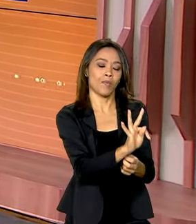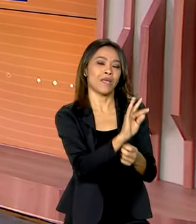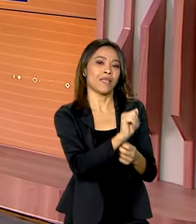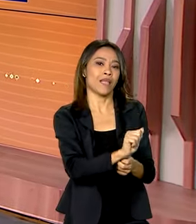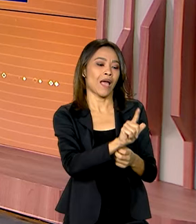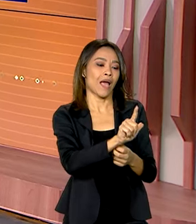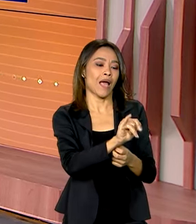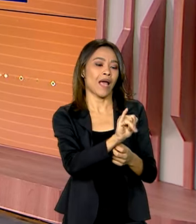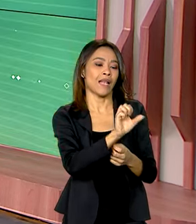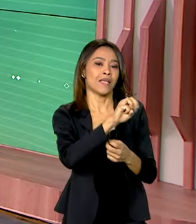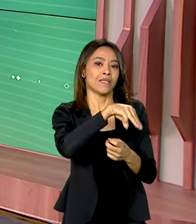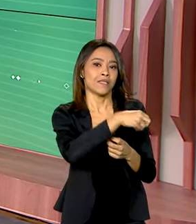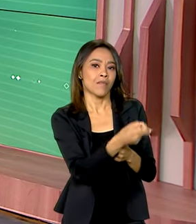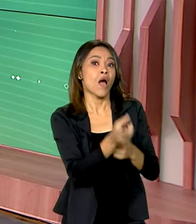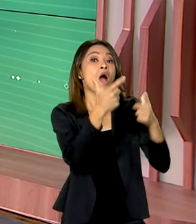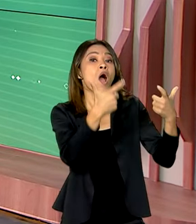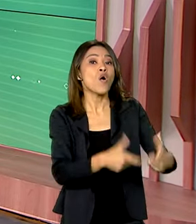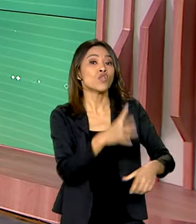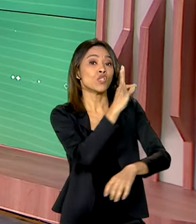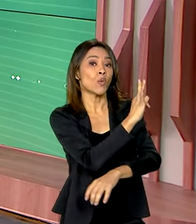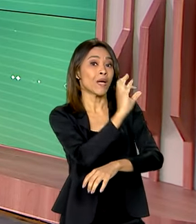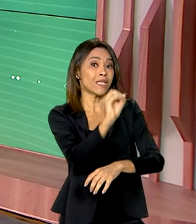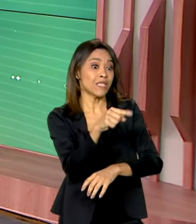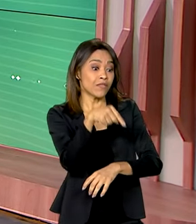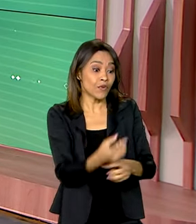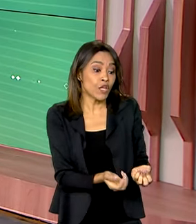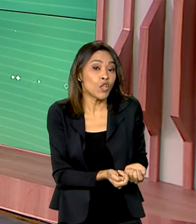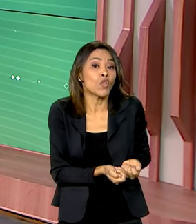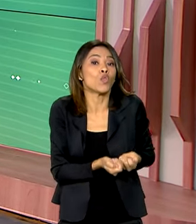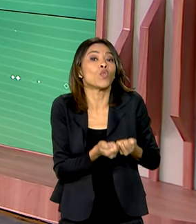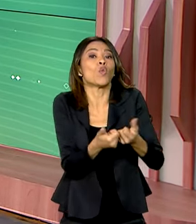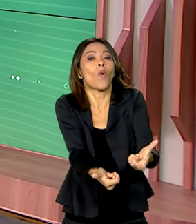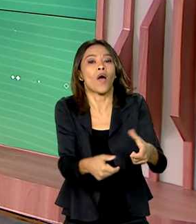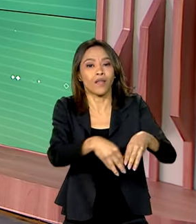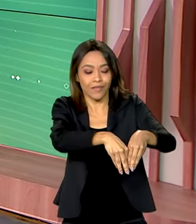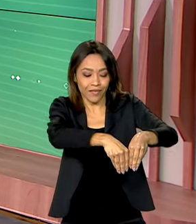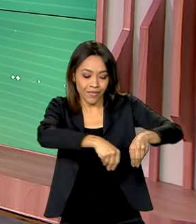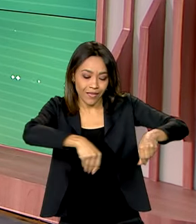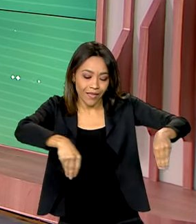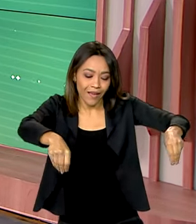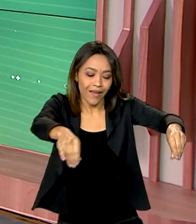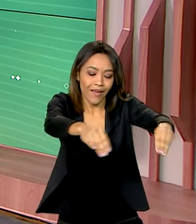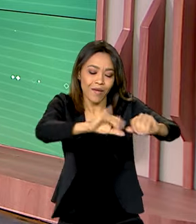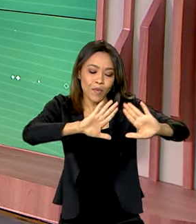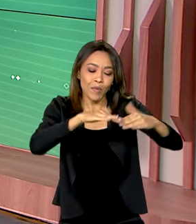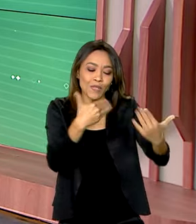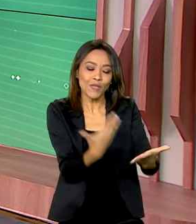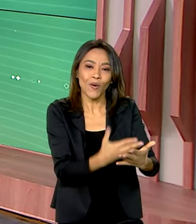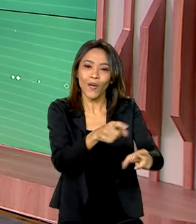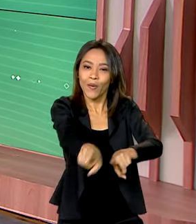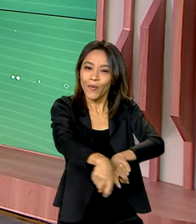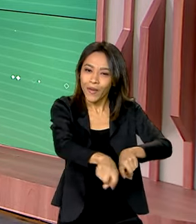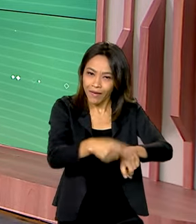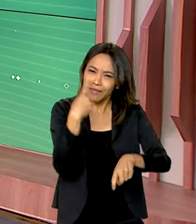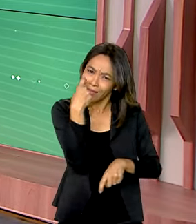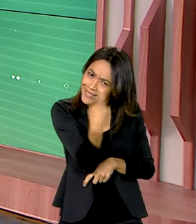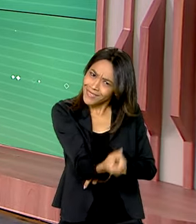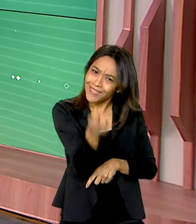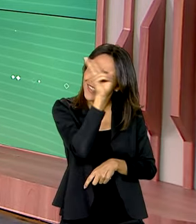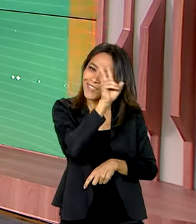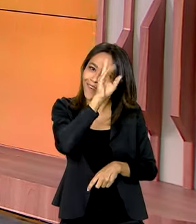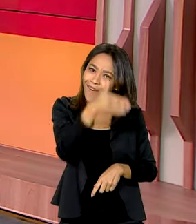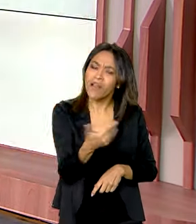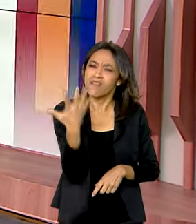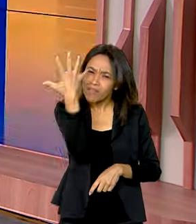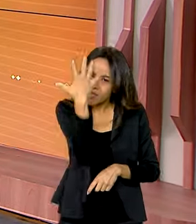esse município foi criado a partir de uma doação de terra de um fazendeiro para uma pequena escola rural. Olha só que interessante. Então, vamos ver algumas